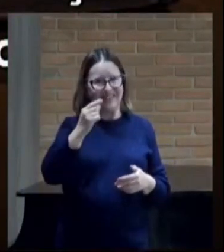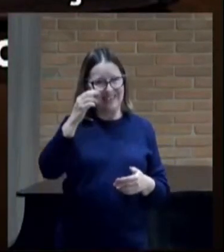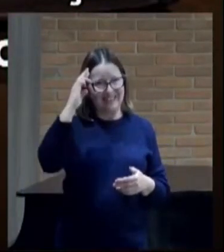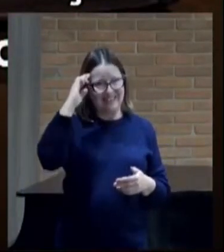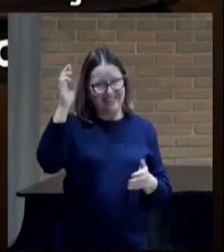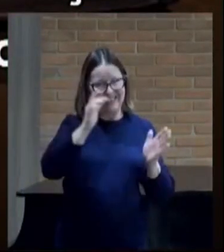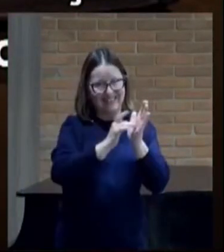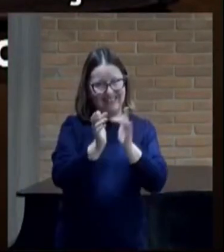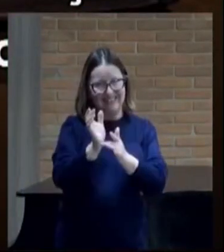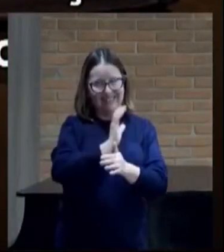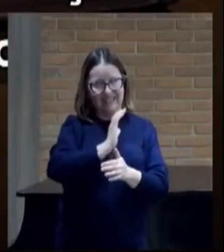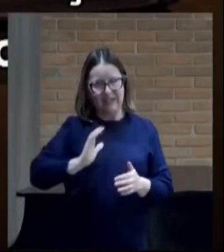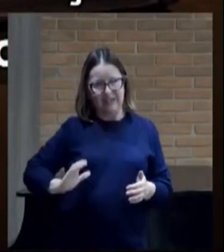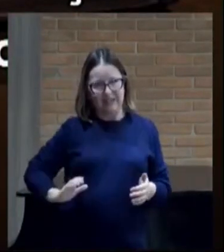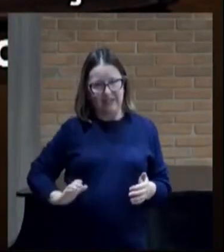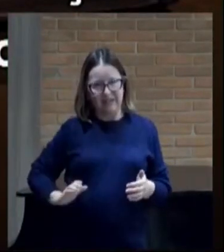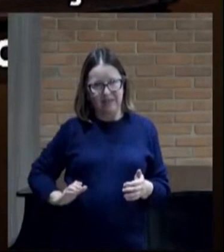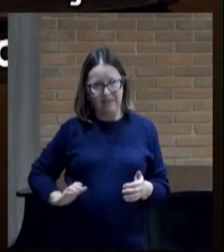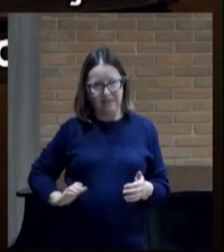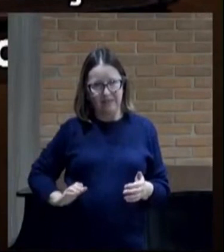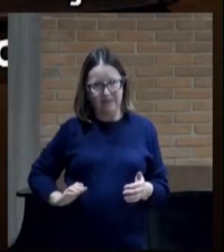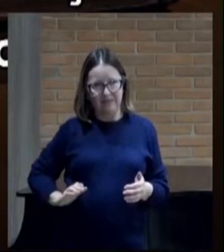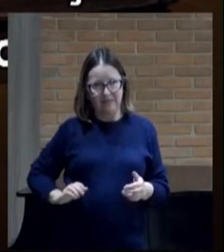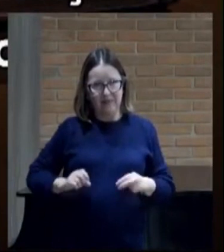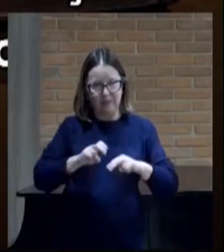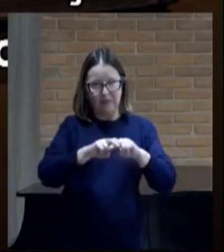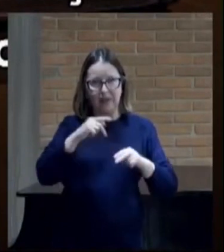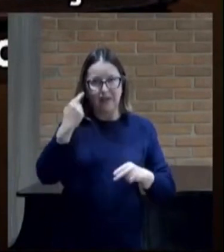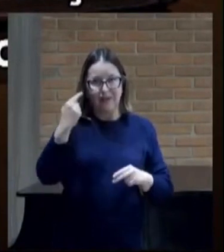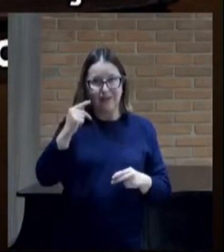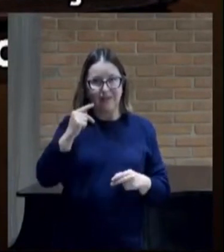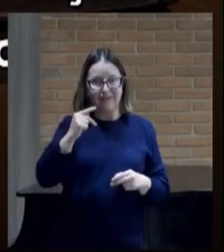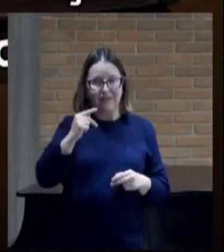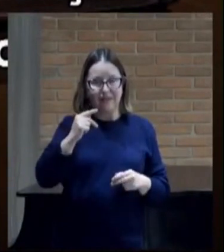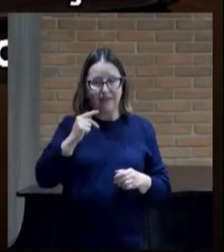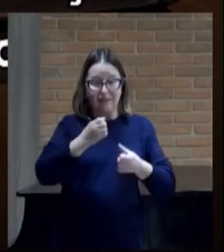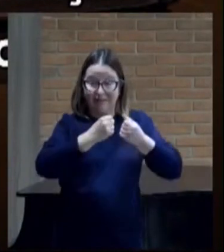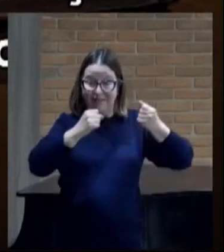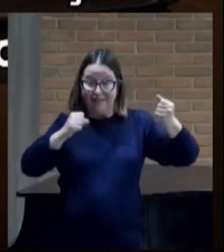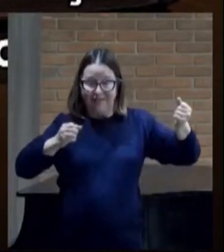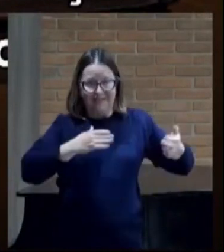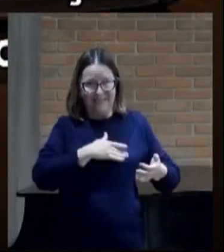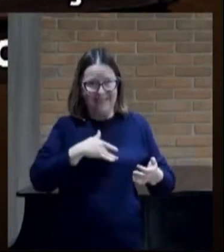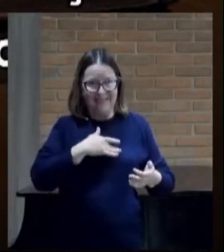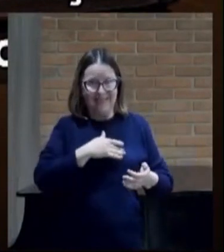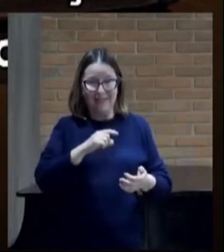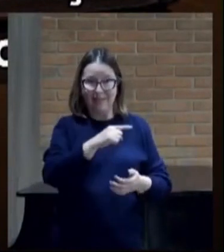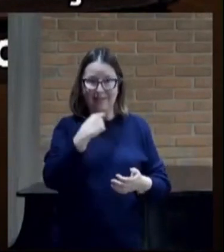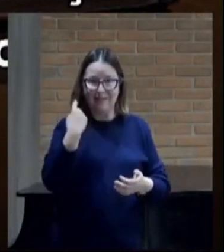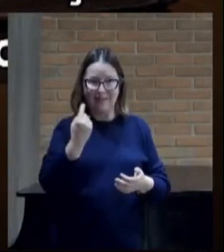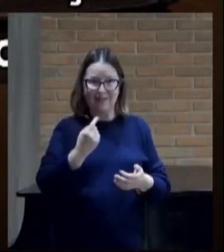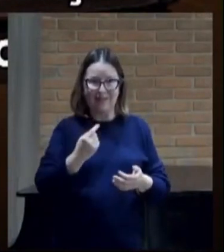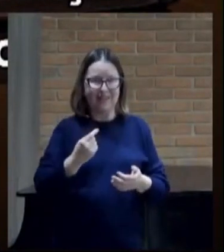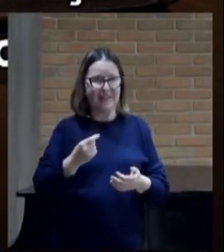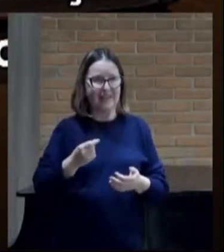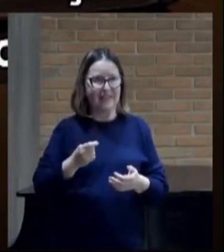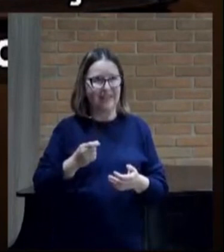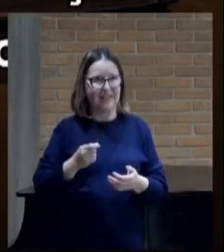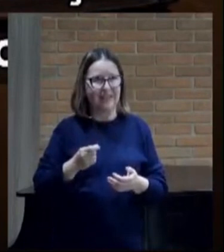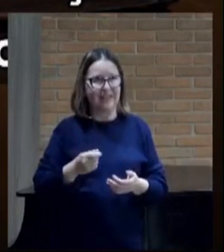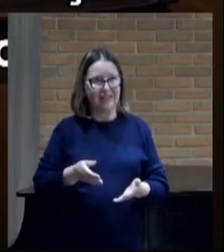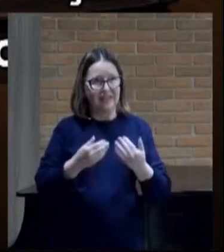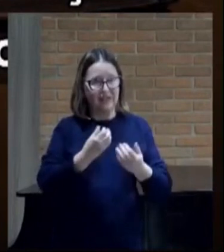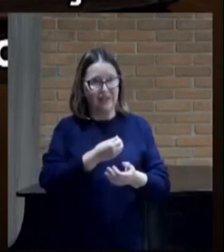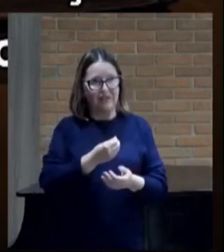Senhor Jesus Cristo Que segundo a sua muita misericórdia Nos regenerou Para uma